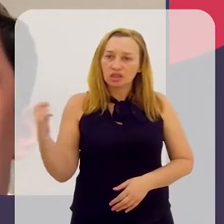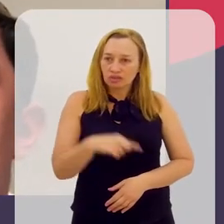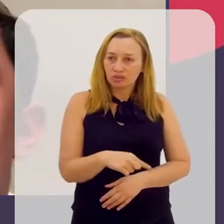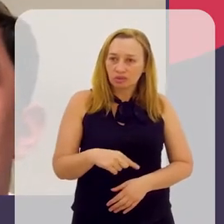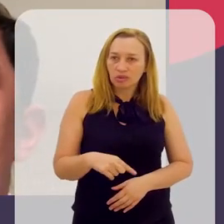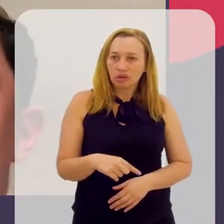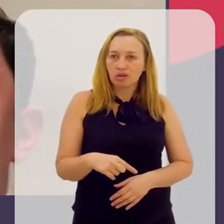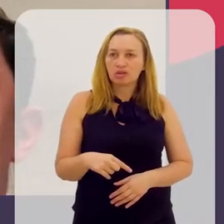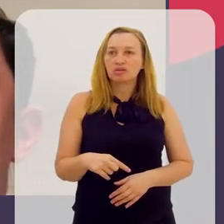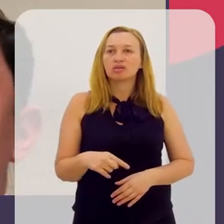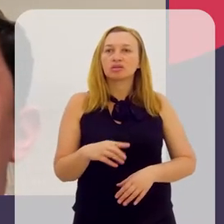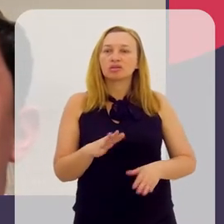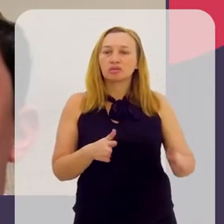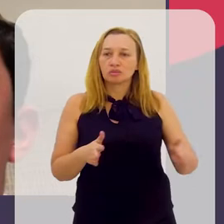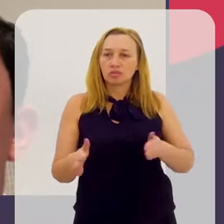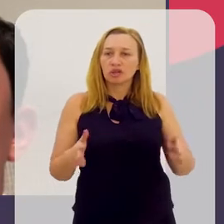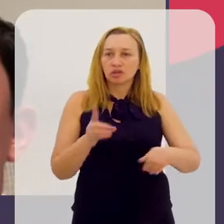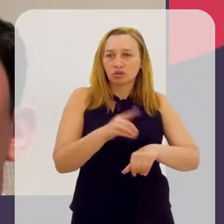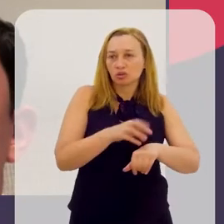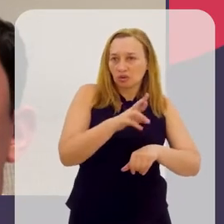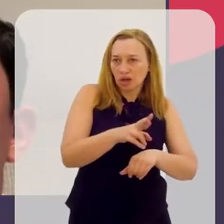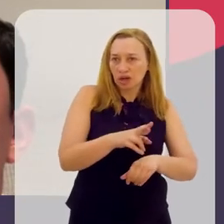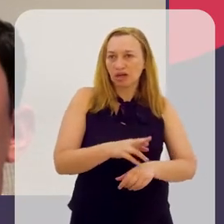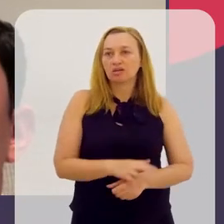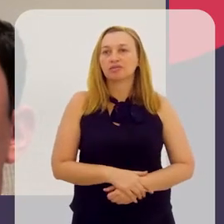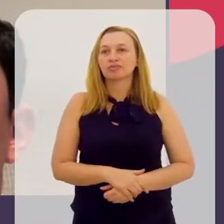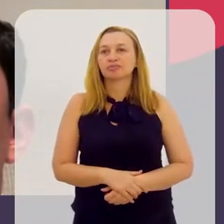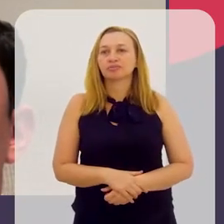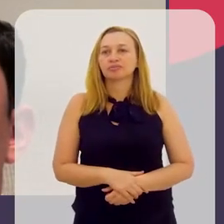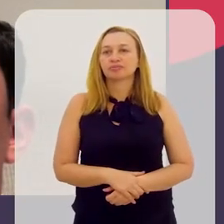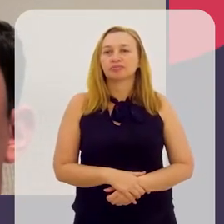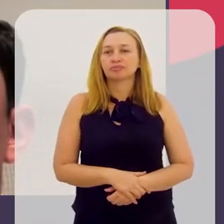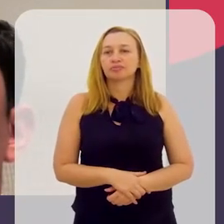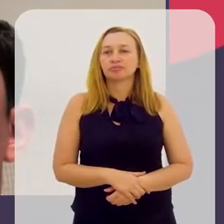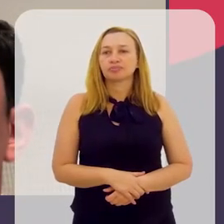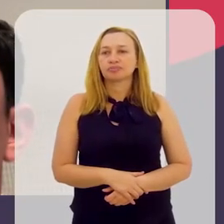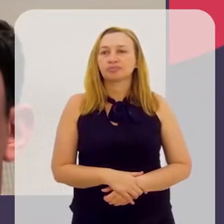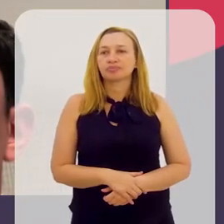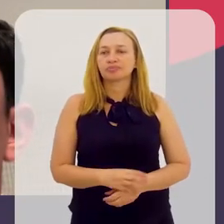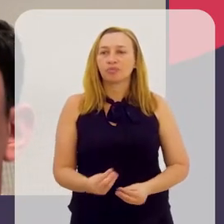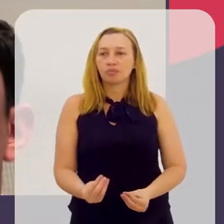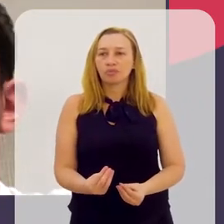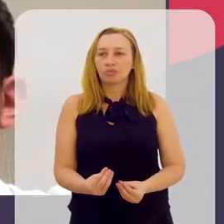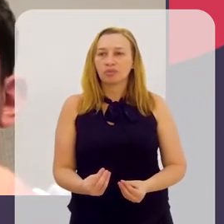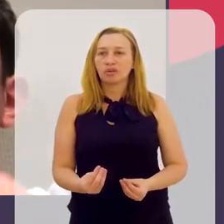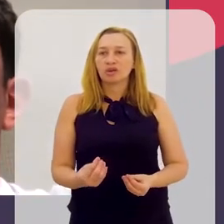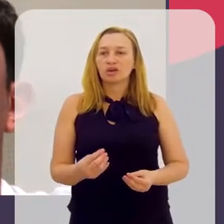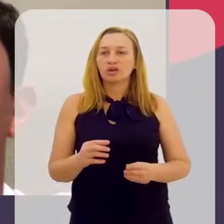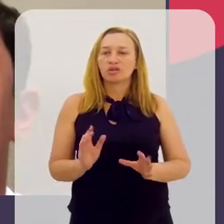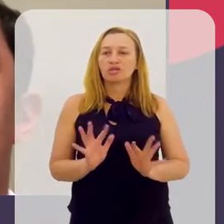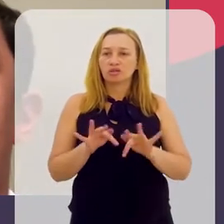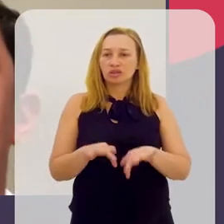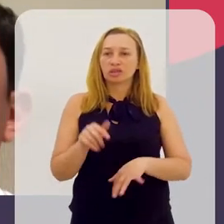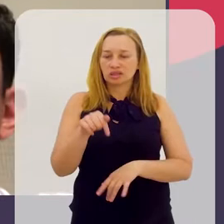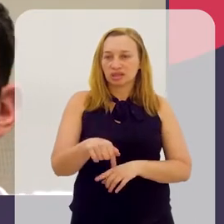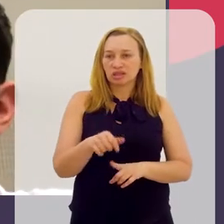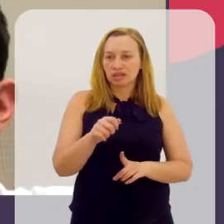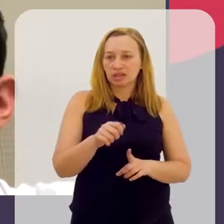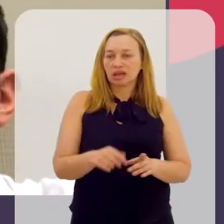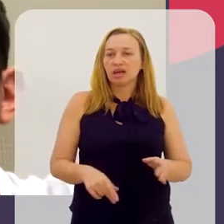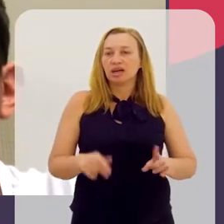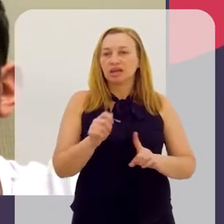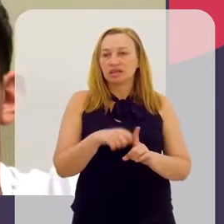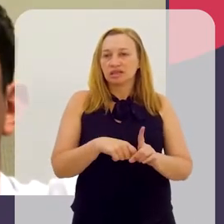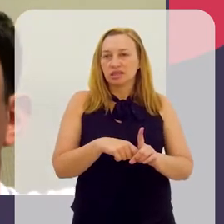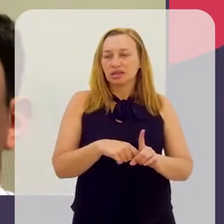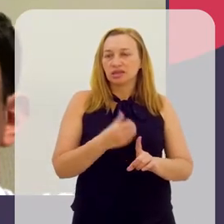de vir para cá foi durante o doutorado. Então, eu fiz o meu sanduíche aqui, fiquei seis meses